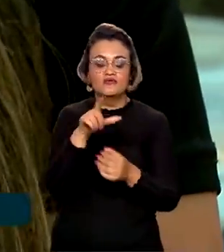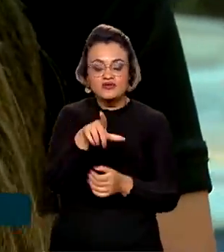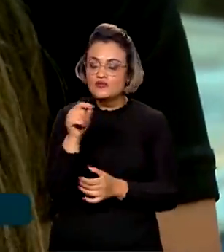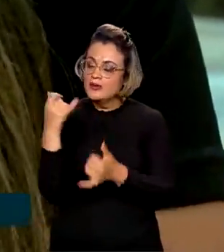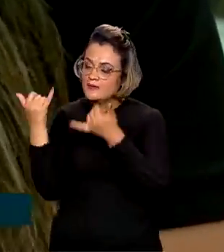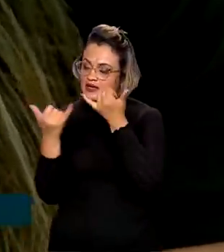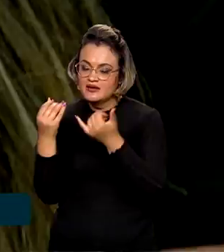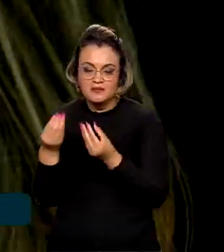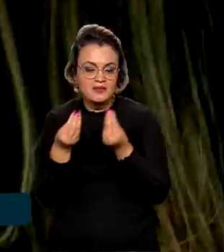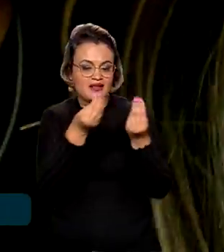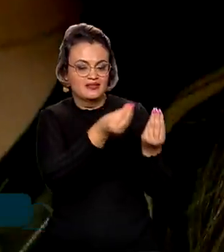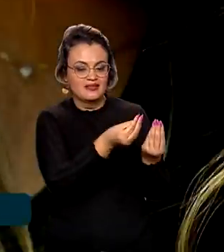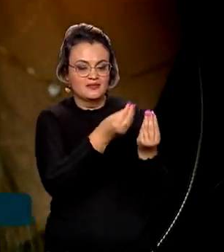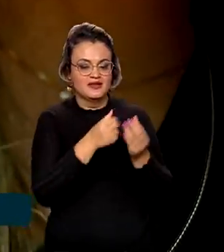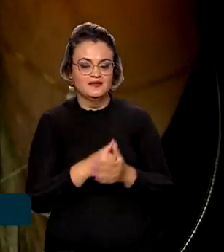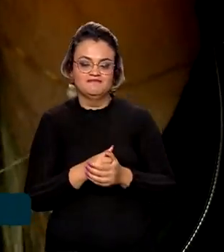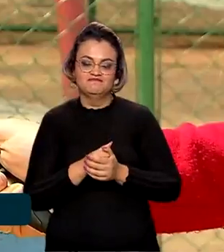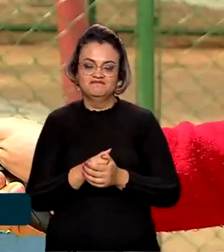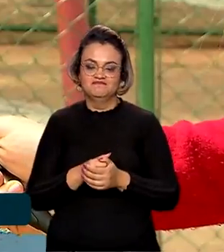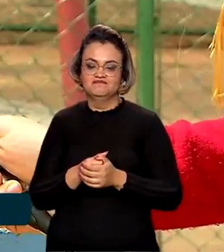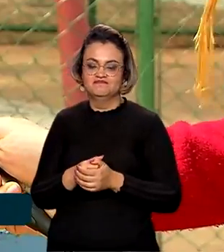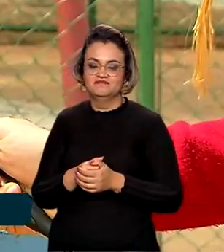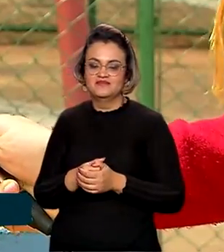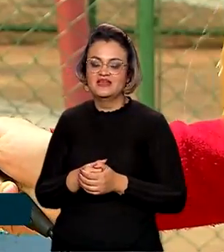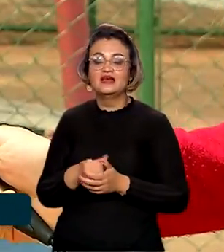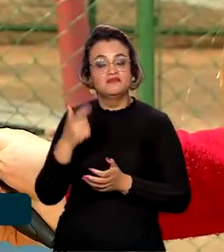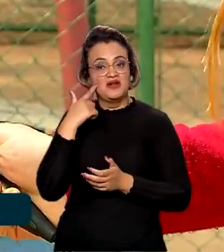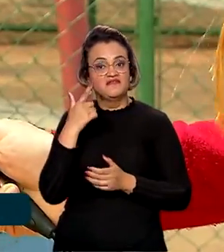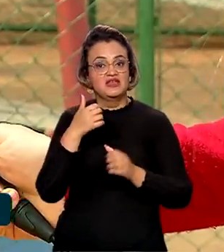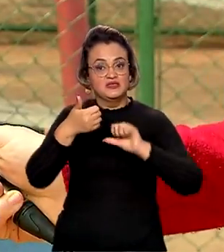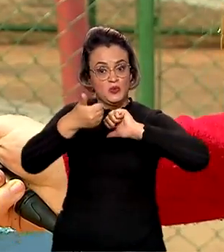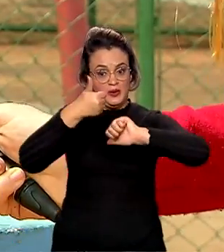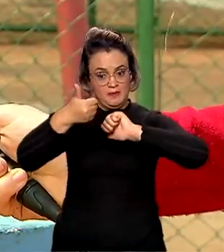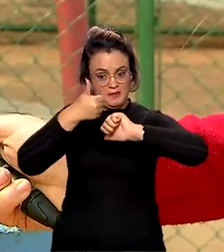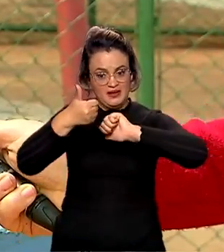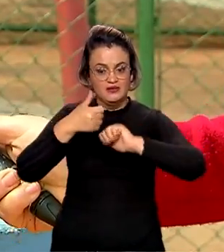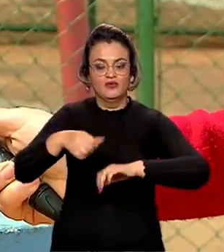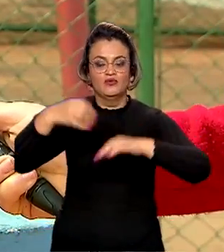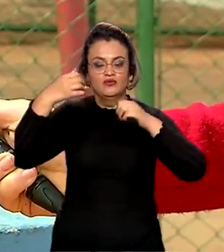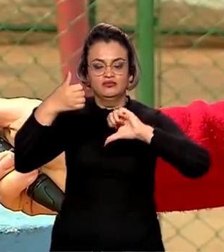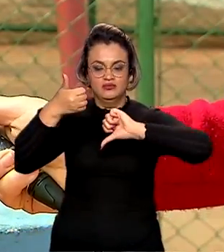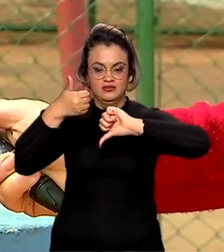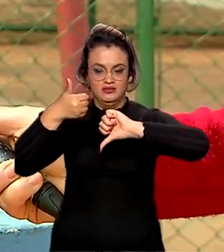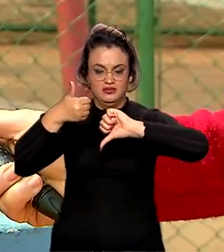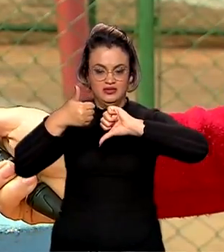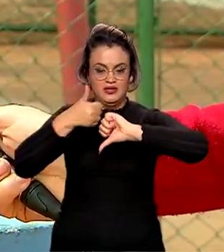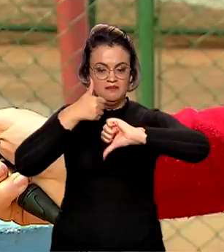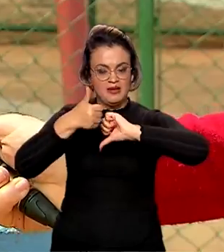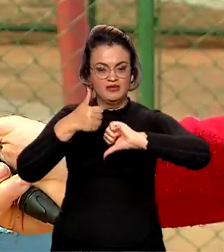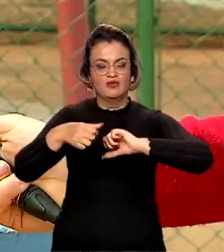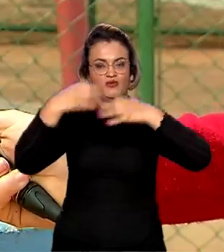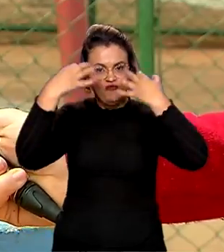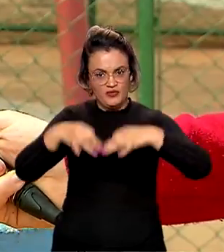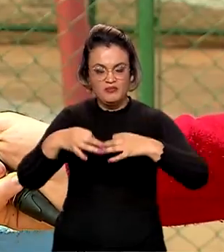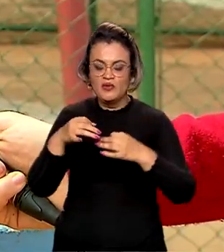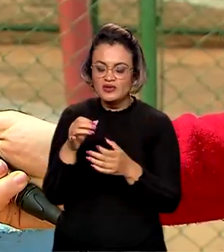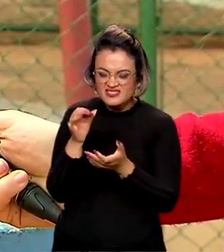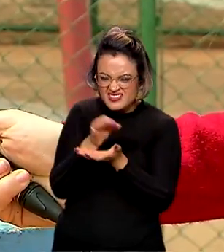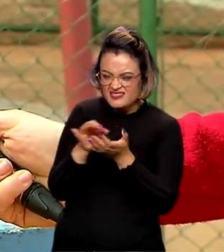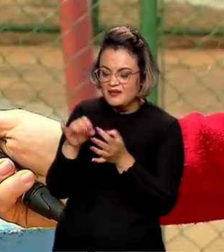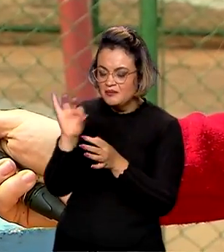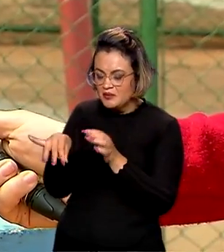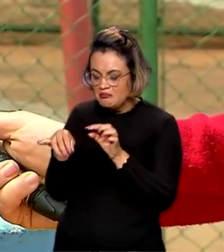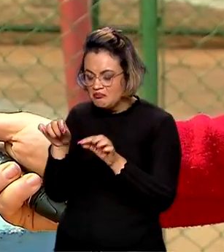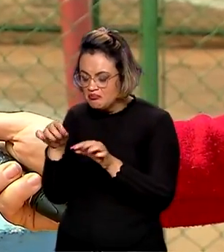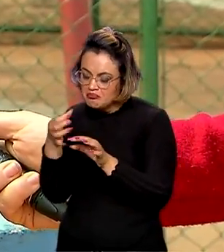brinquedo para o pequeno Abner. Ver se ele é certificado pelo Inmetro, é a faixa etária do brinquedo, e se tem pecinhas que soltam, se